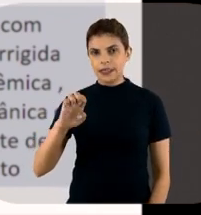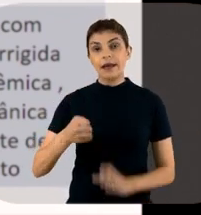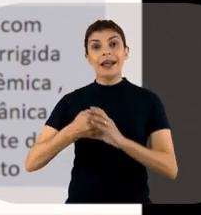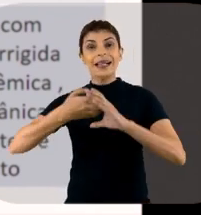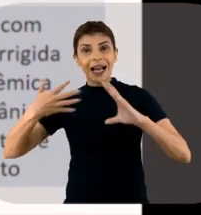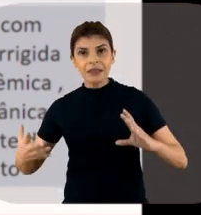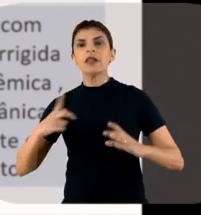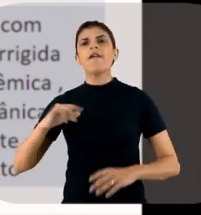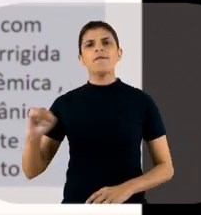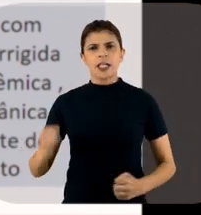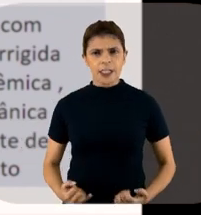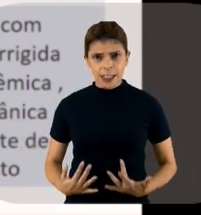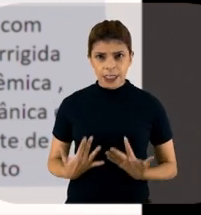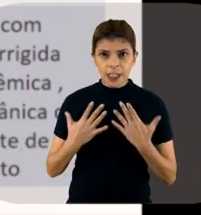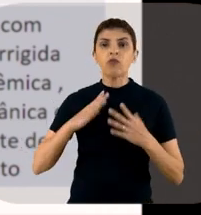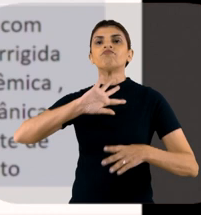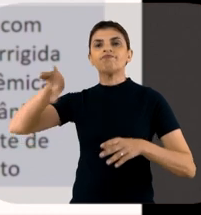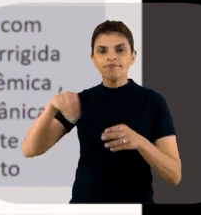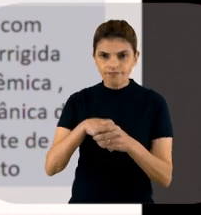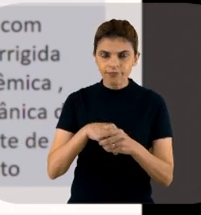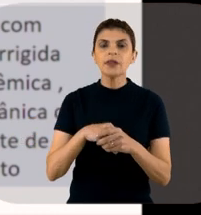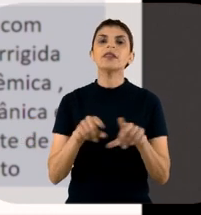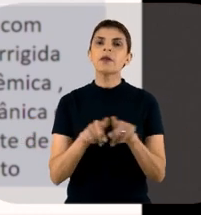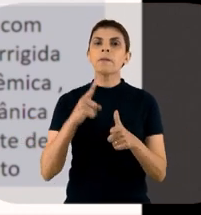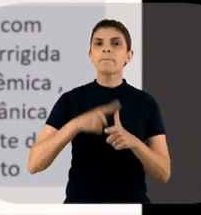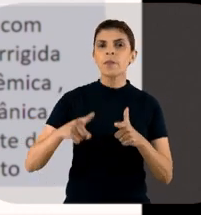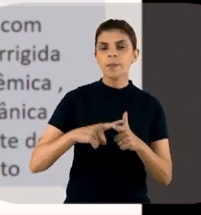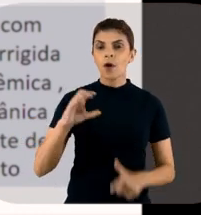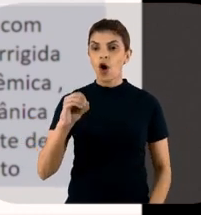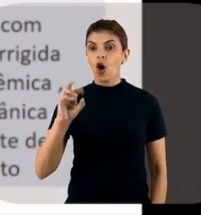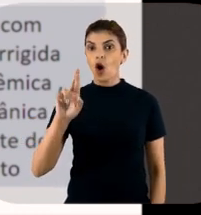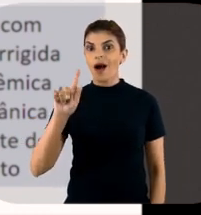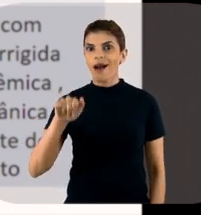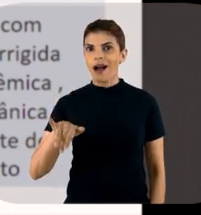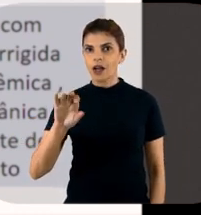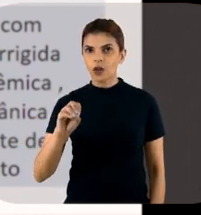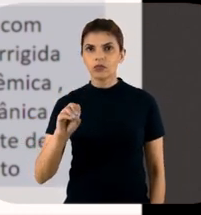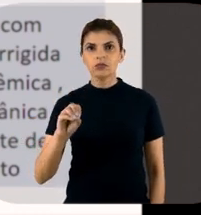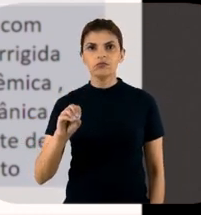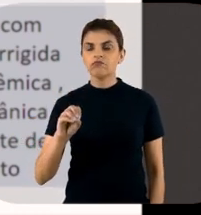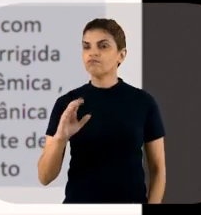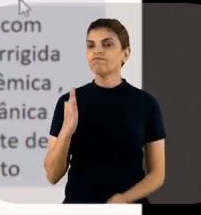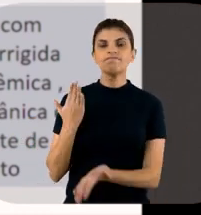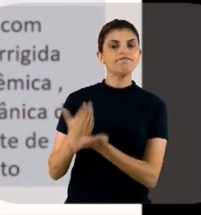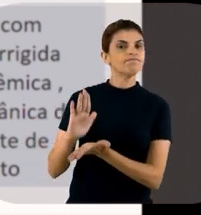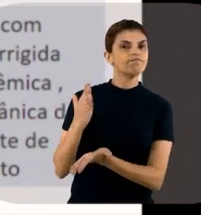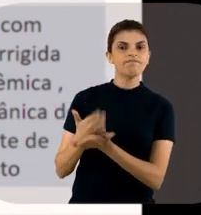a disfunção orgânica. Mais à frente, gente vai falar o que seria a disfunção orgânica. De uma forma